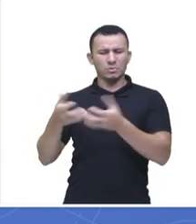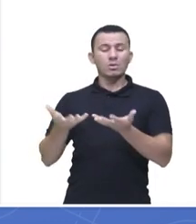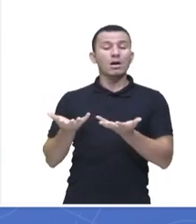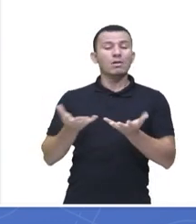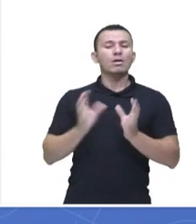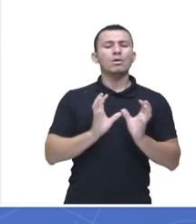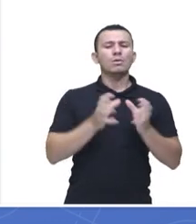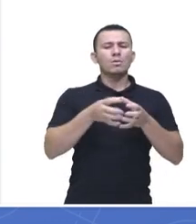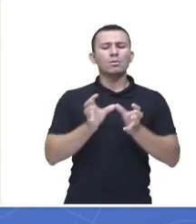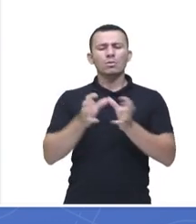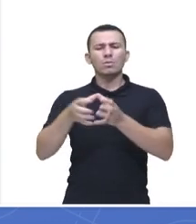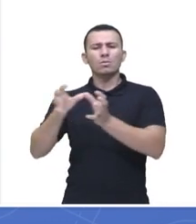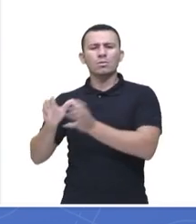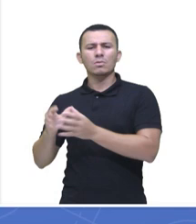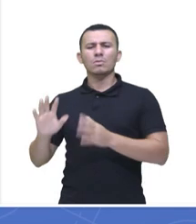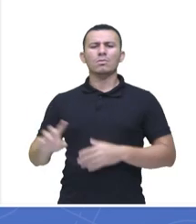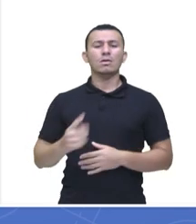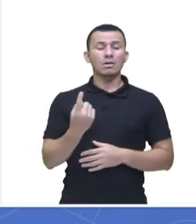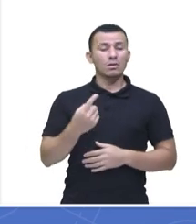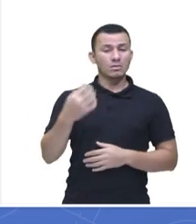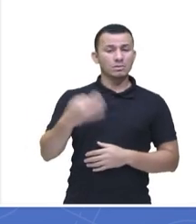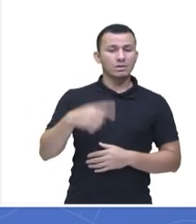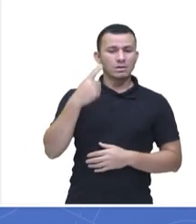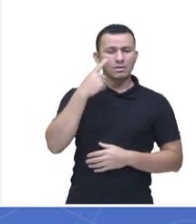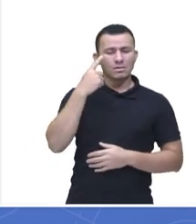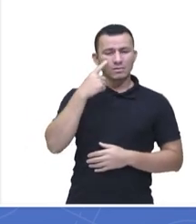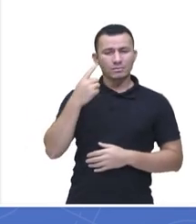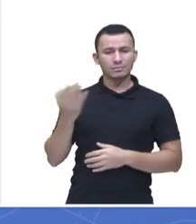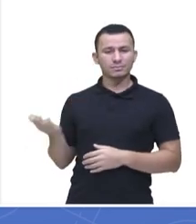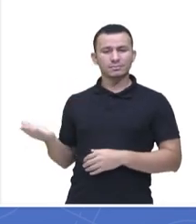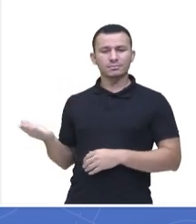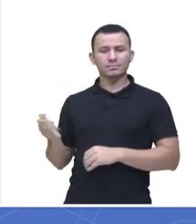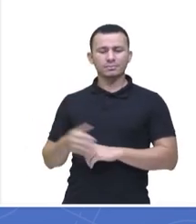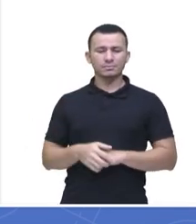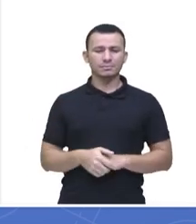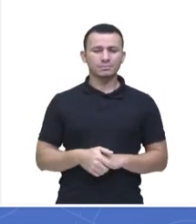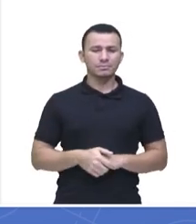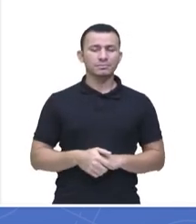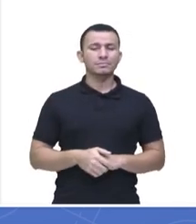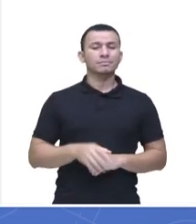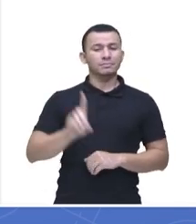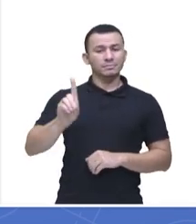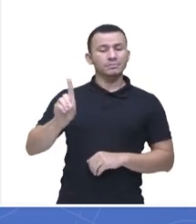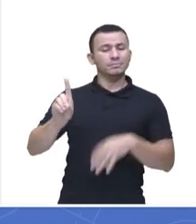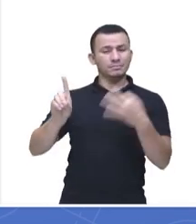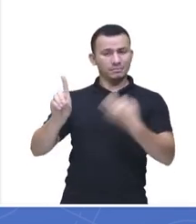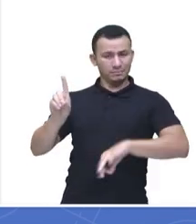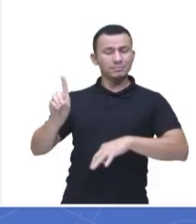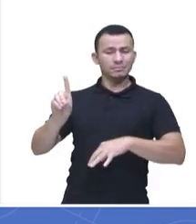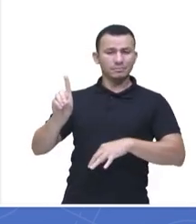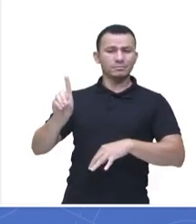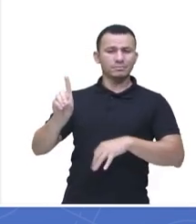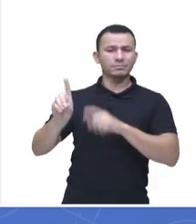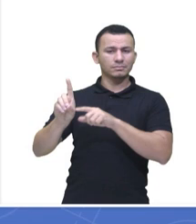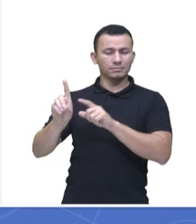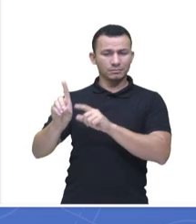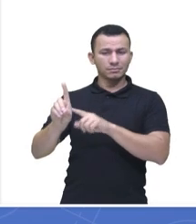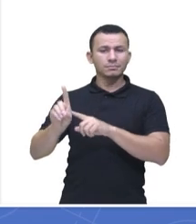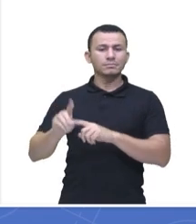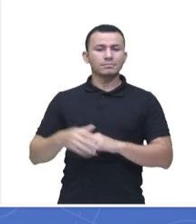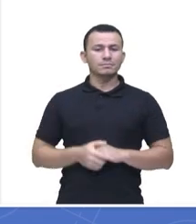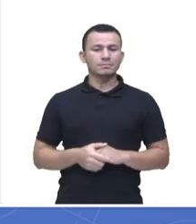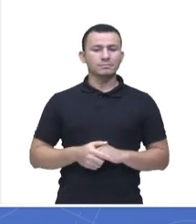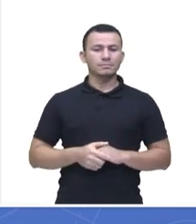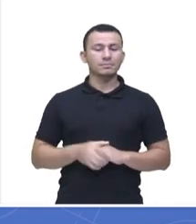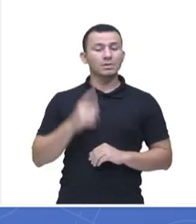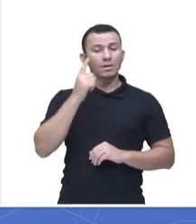Vamos lá para o nosso gabarito. Então, olha só. A resposta é a letra D, a resposta correta é a letra D. Então, essa é